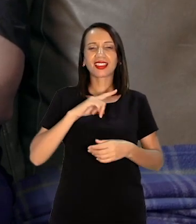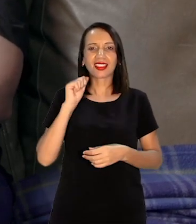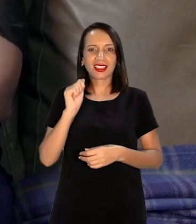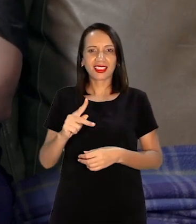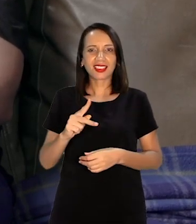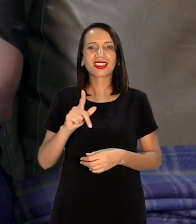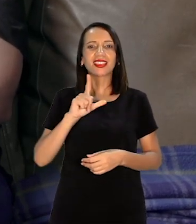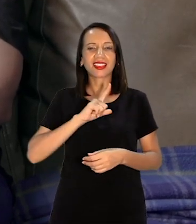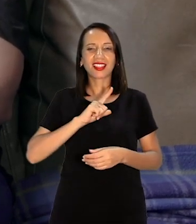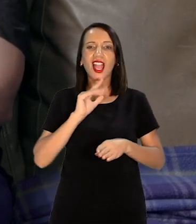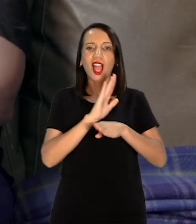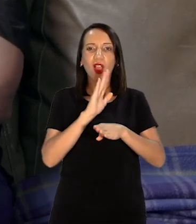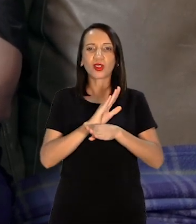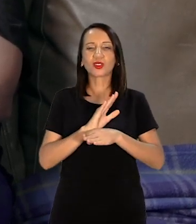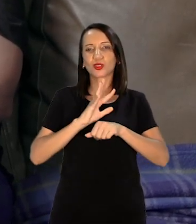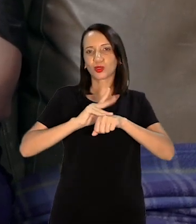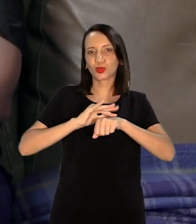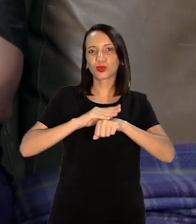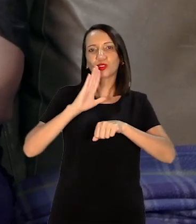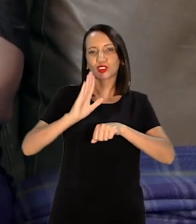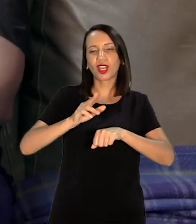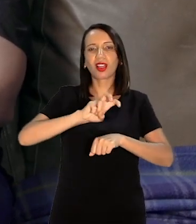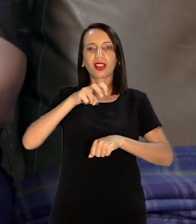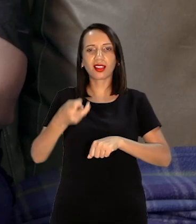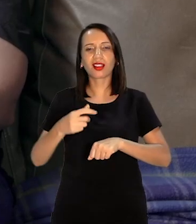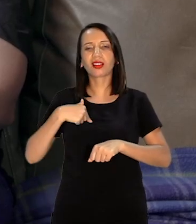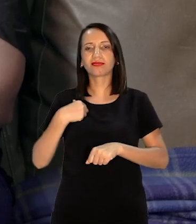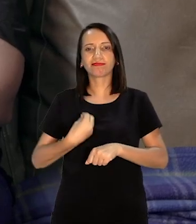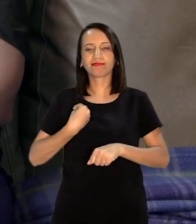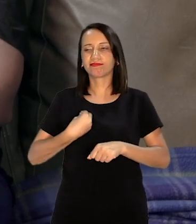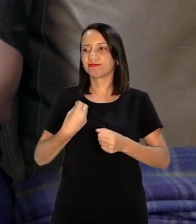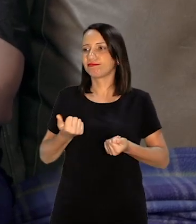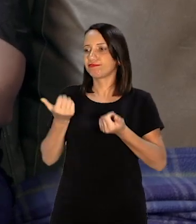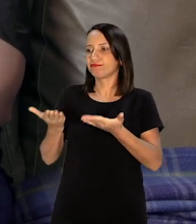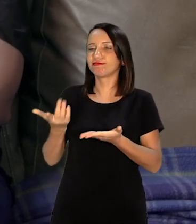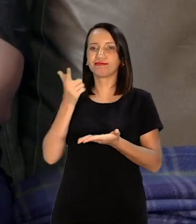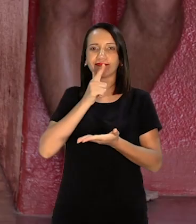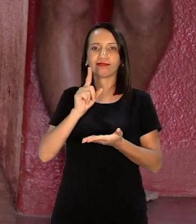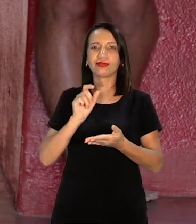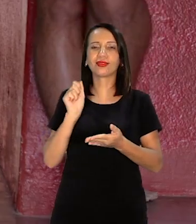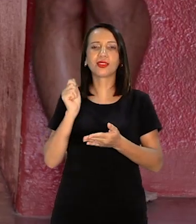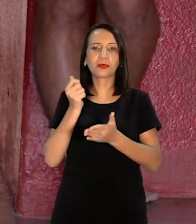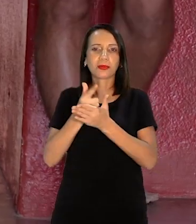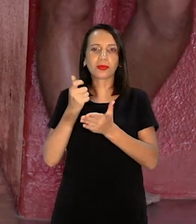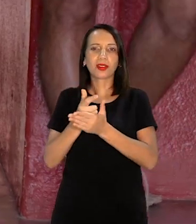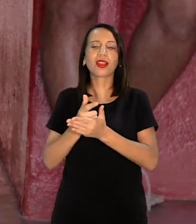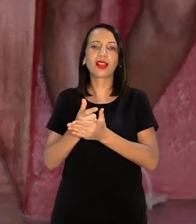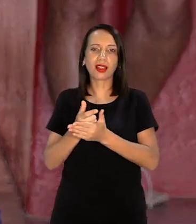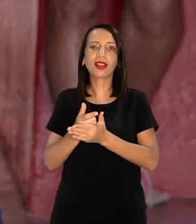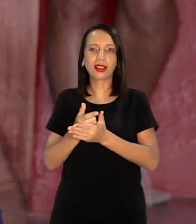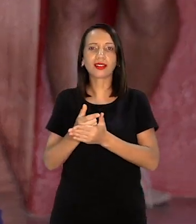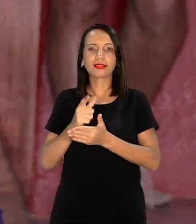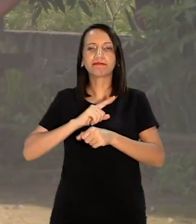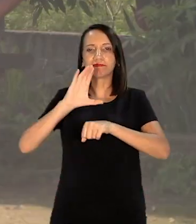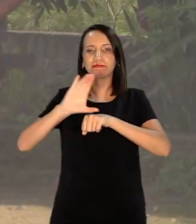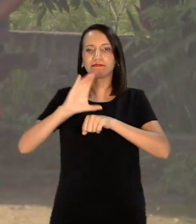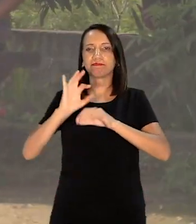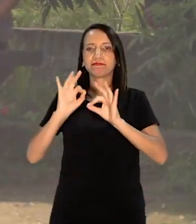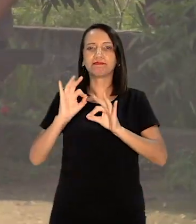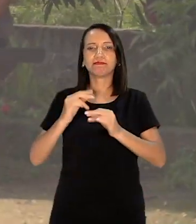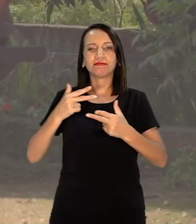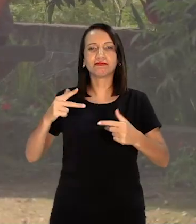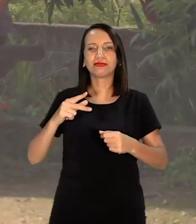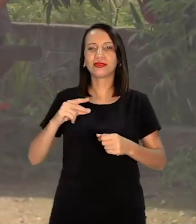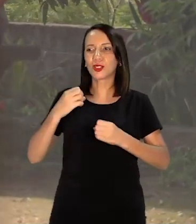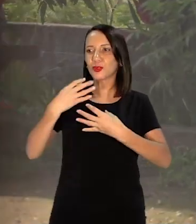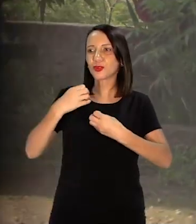Aposentado Como auxílio doença Inclusive já faleceu E eu não tinha o que oferecer Para o meu filho Não tinha o que eu oferecer Para o meu filho A educação mudou minha vida